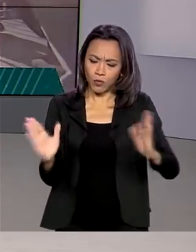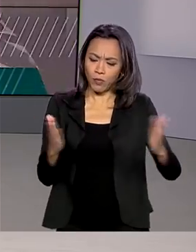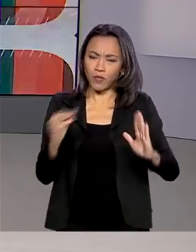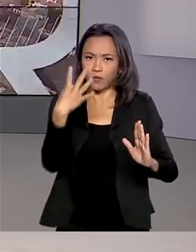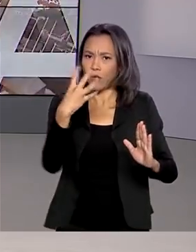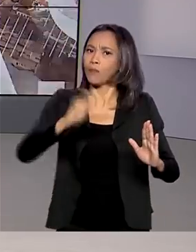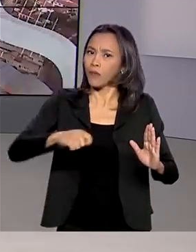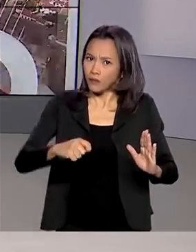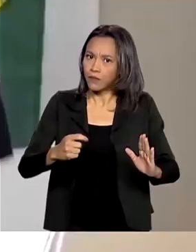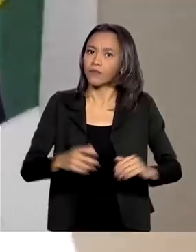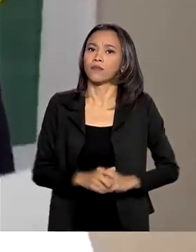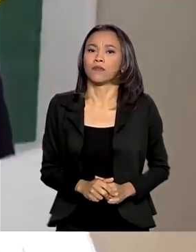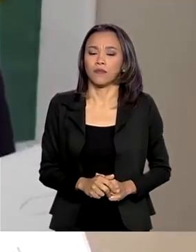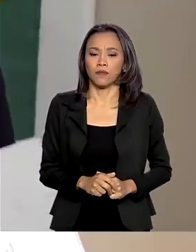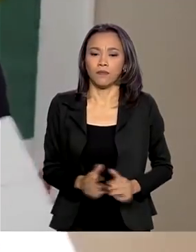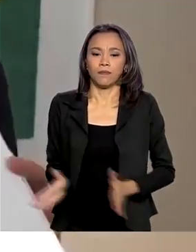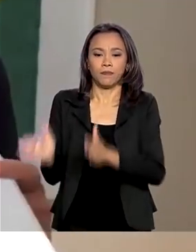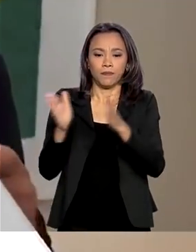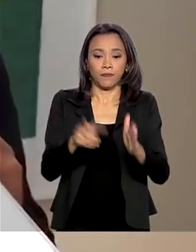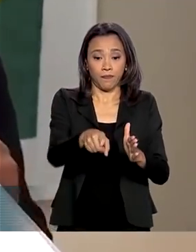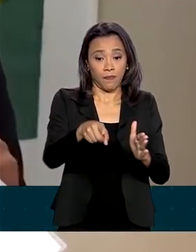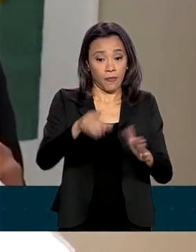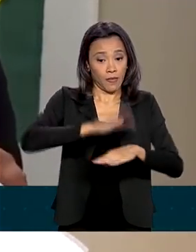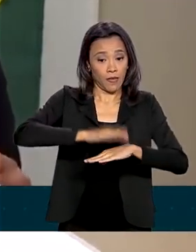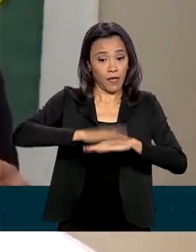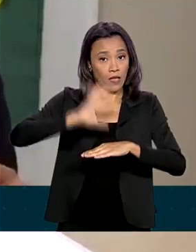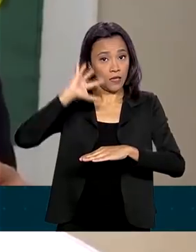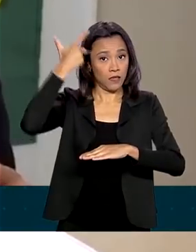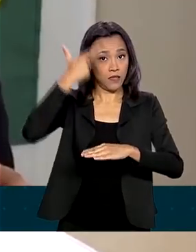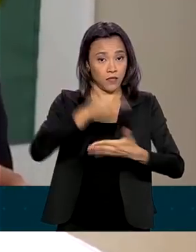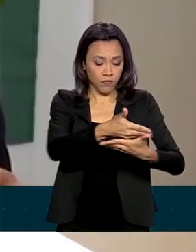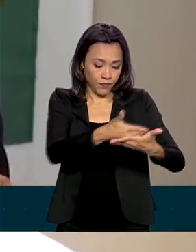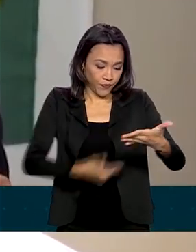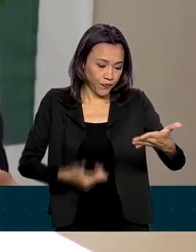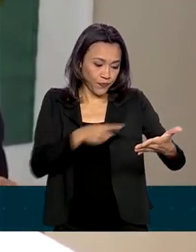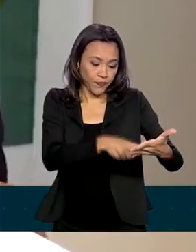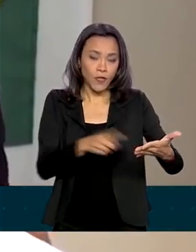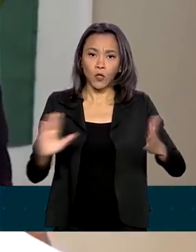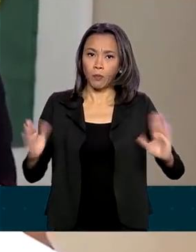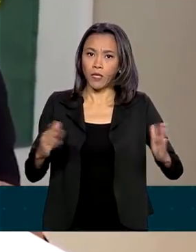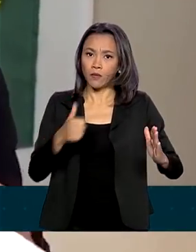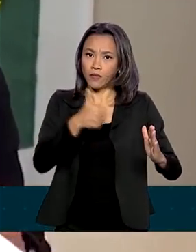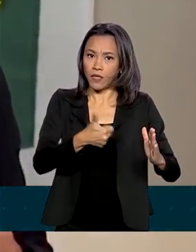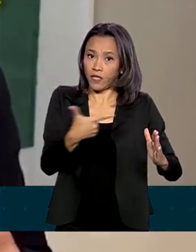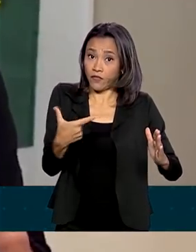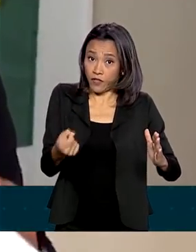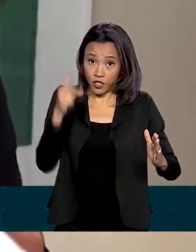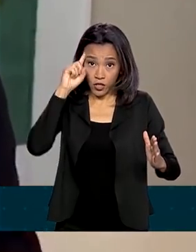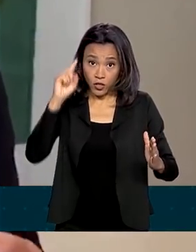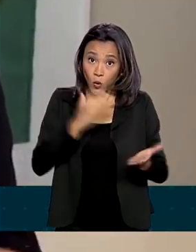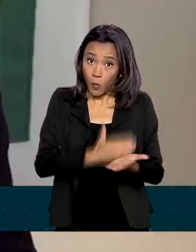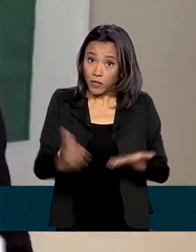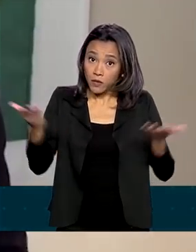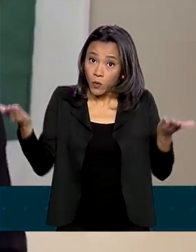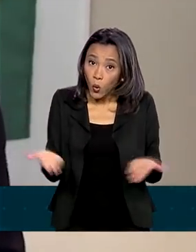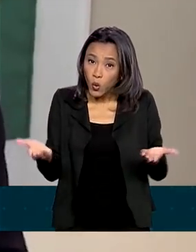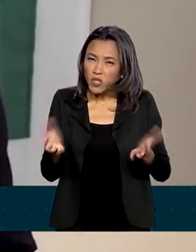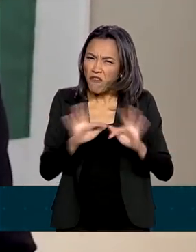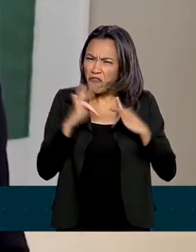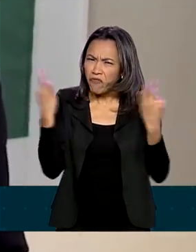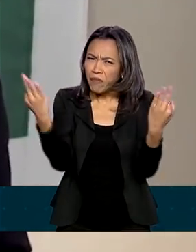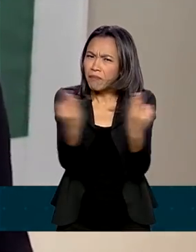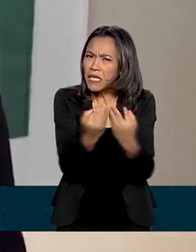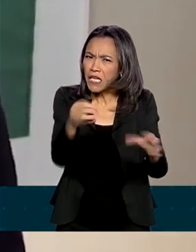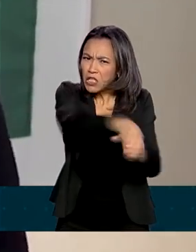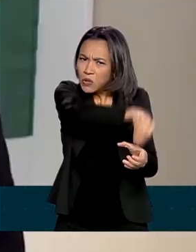meses. A decisão que está aqui garante que por 120 dias, a partir da data de hoje, nenhuma família será